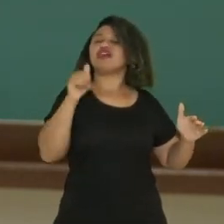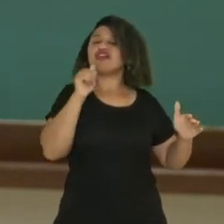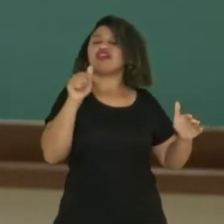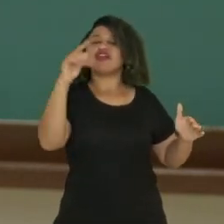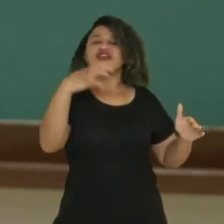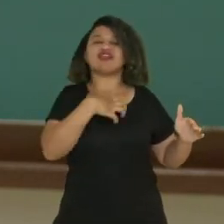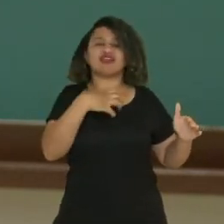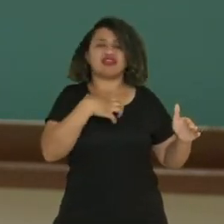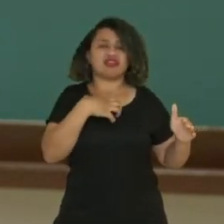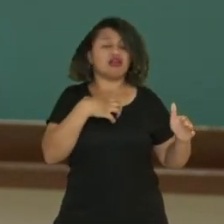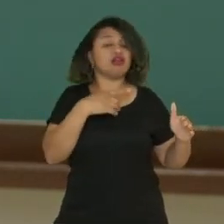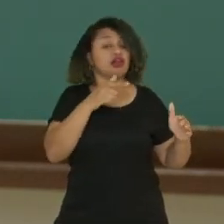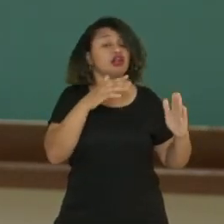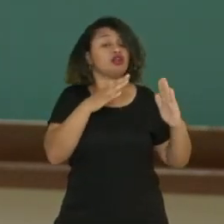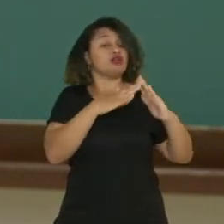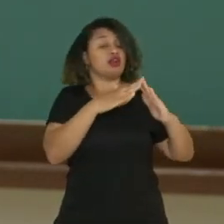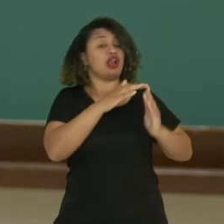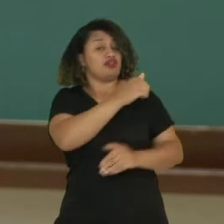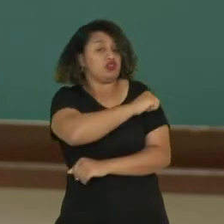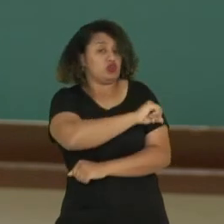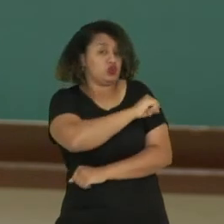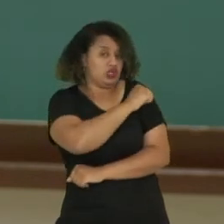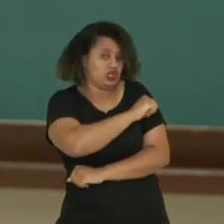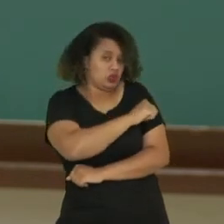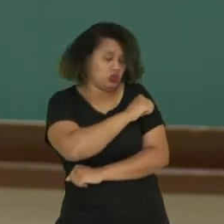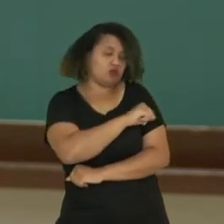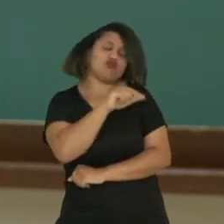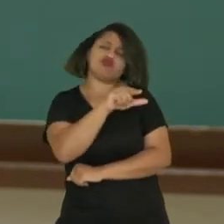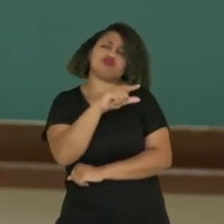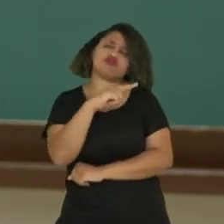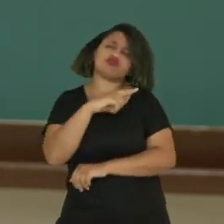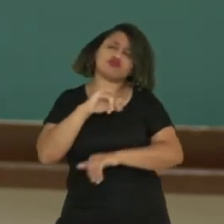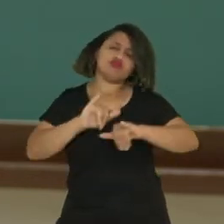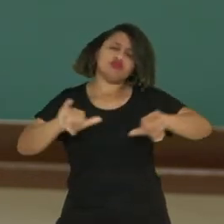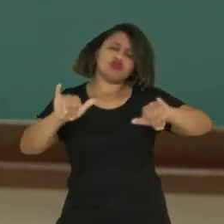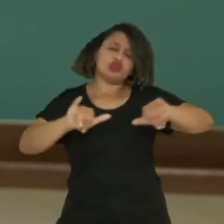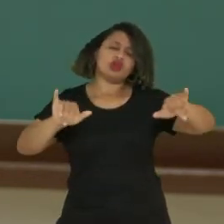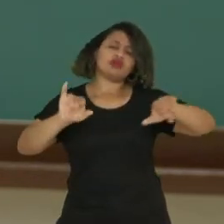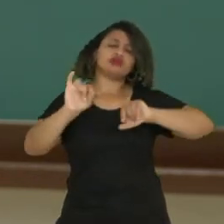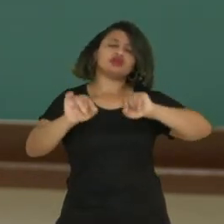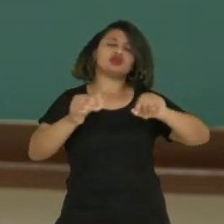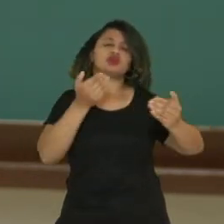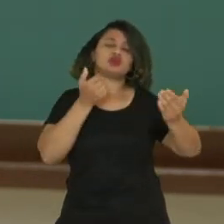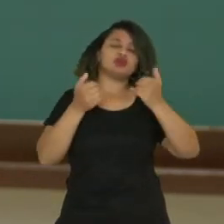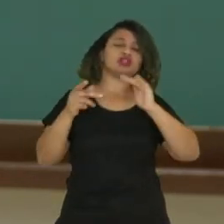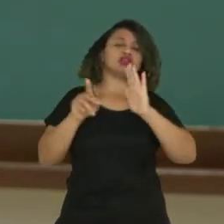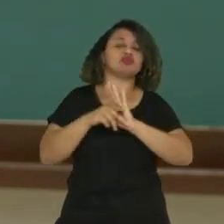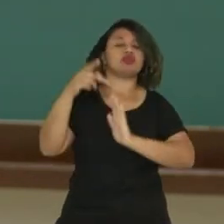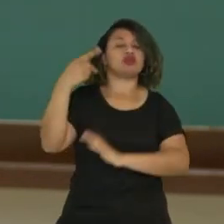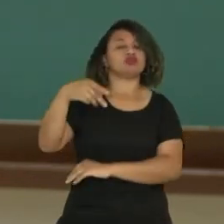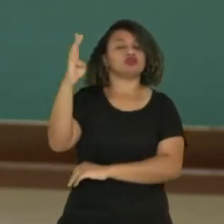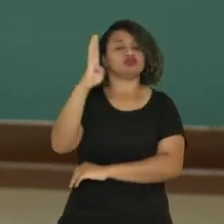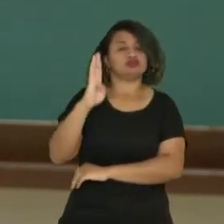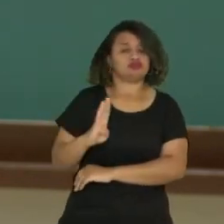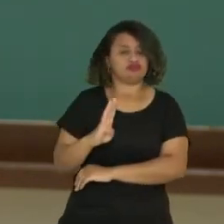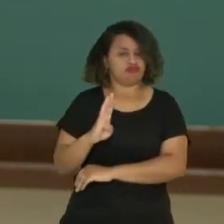Porque ele morava no Rio de Janeiro e lá era muito difundida essa comida brasileira.